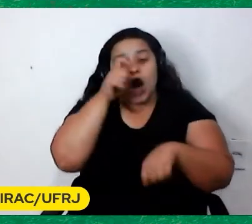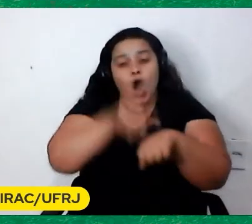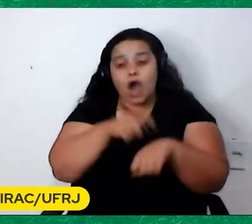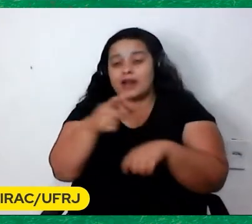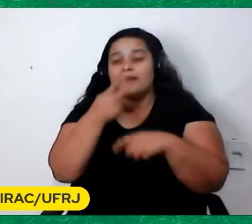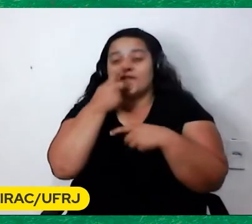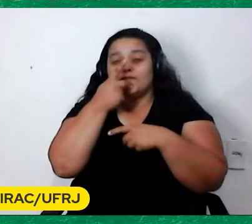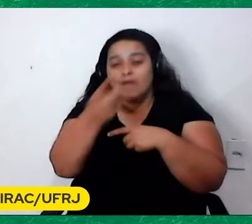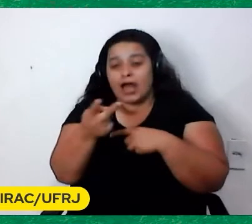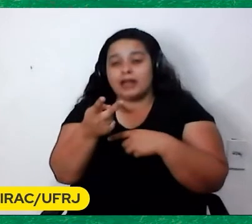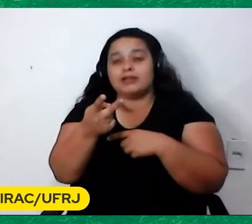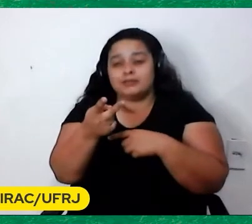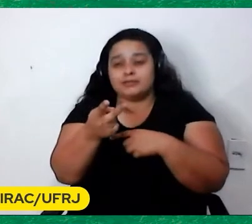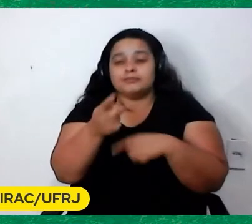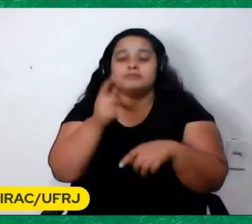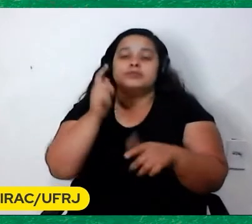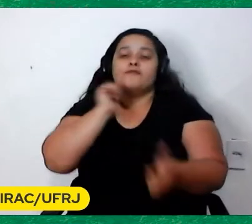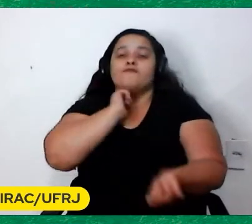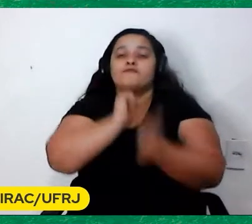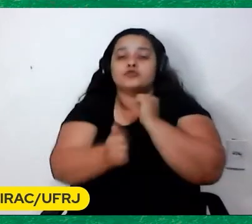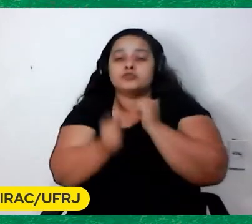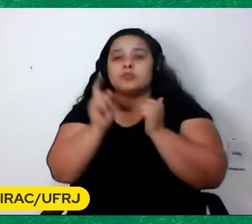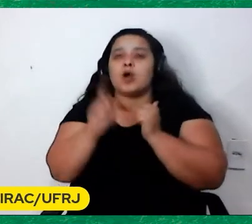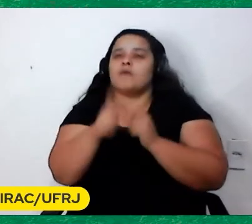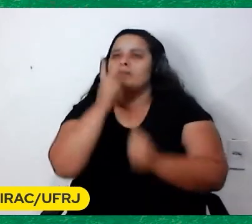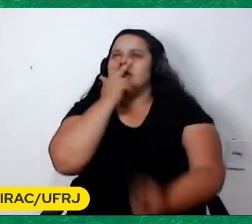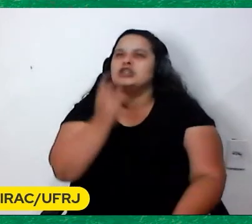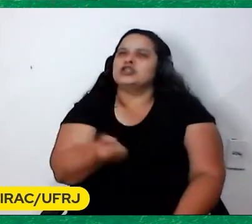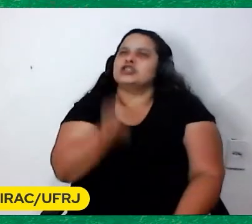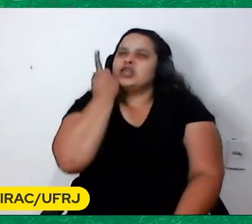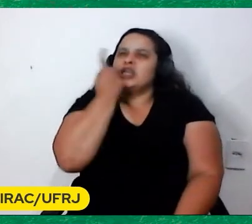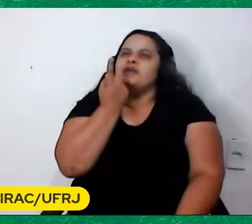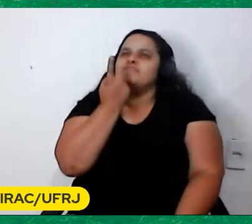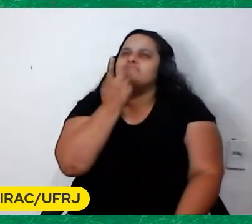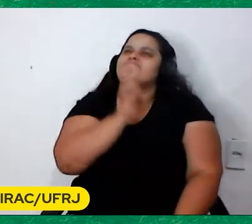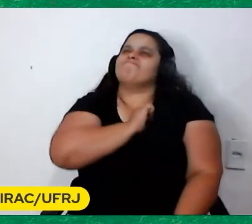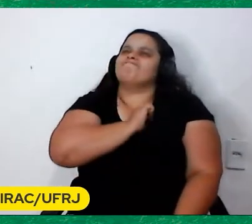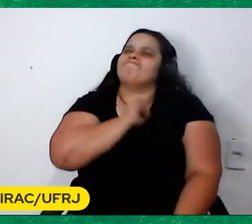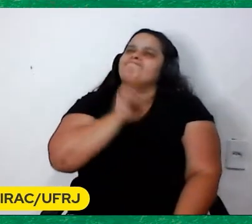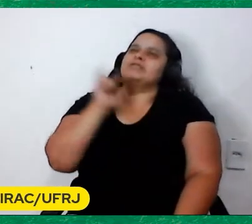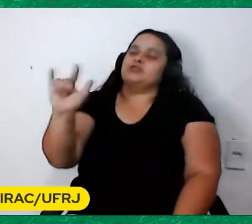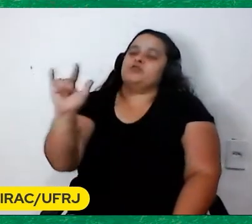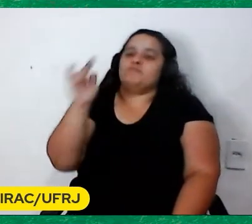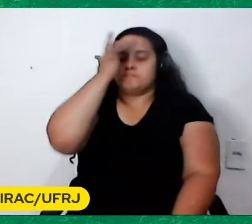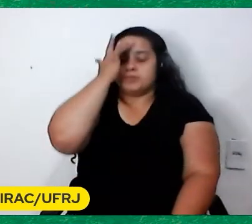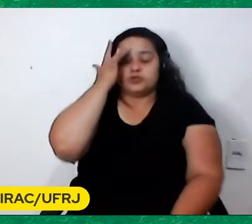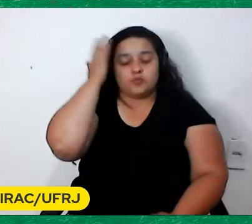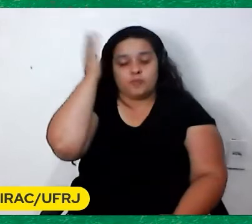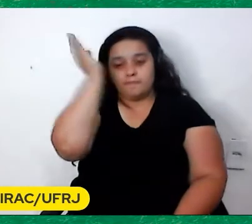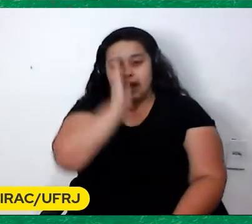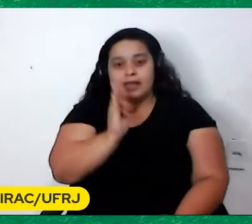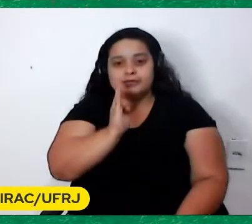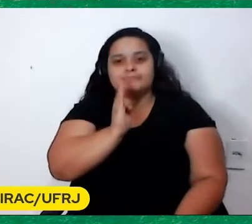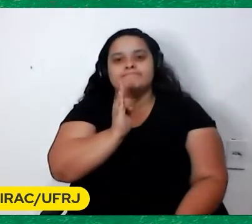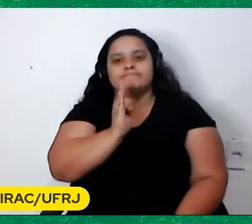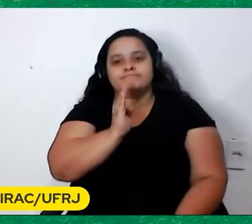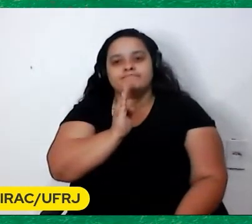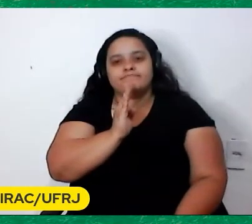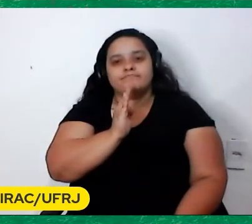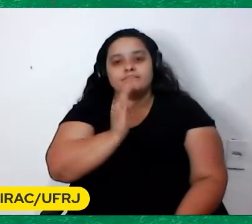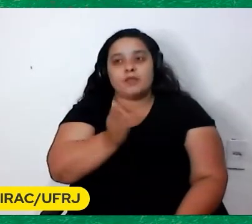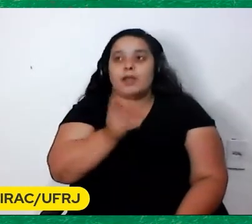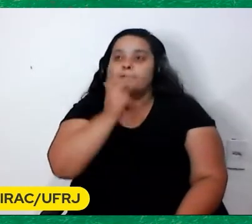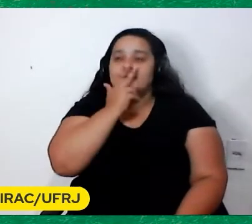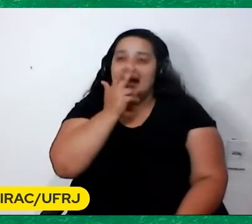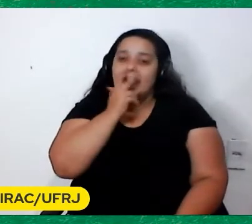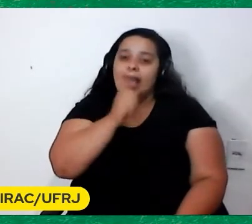ele fala do futebol Como essa estranha paixão Dos brasileiros Então É Essa paixão